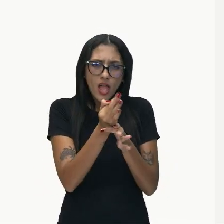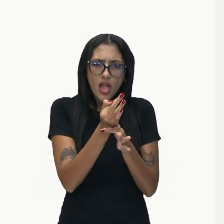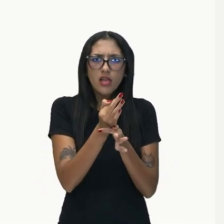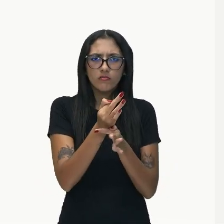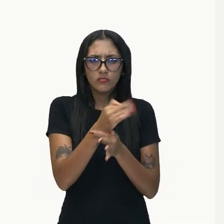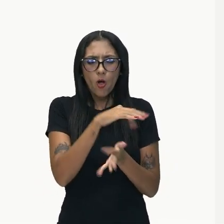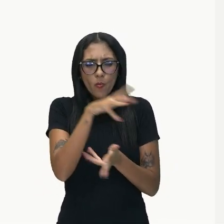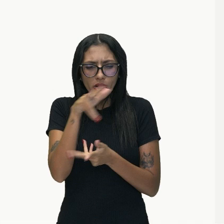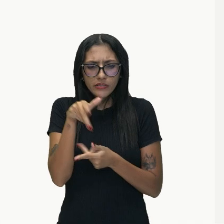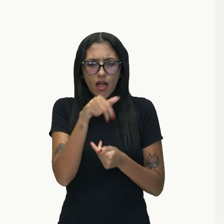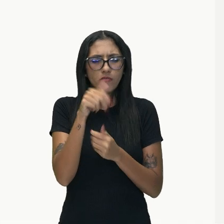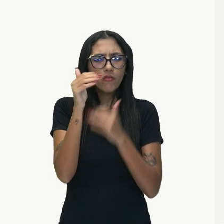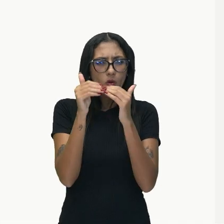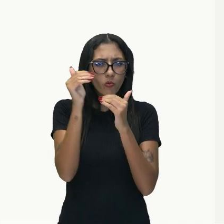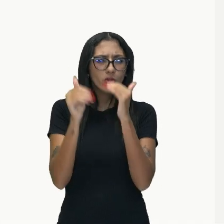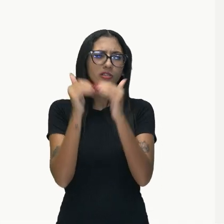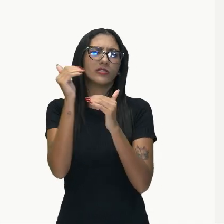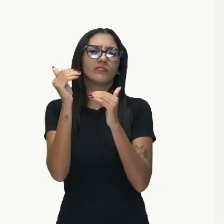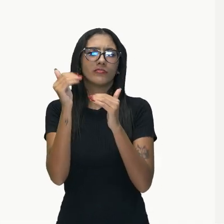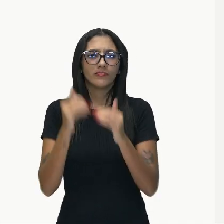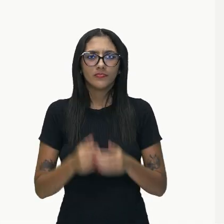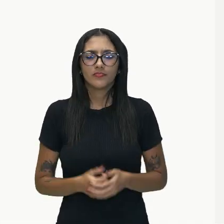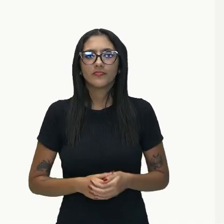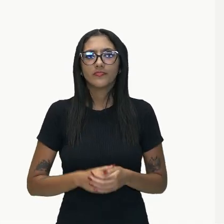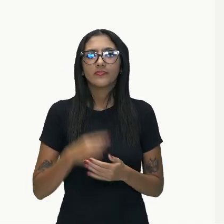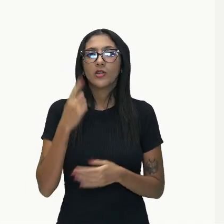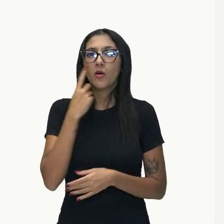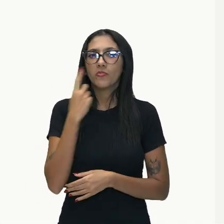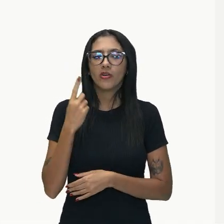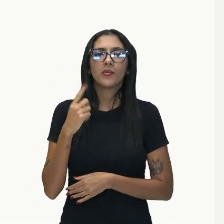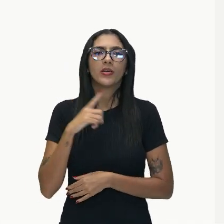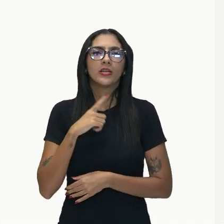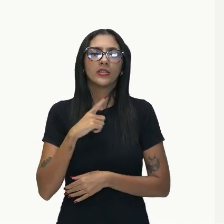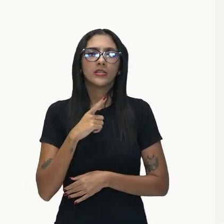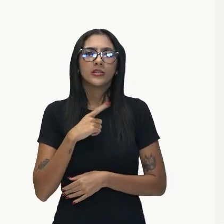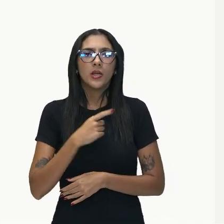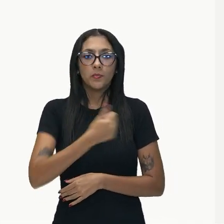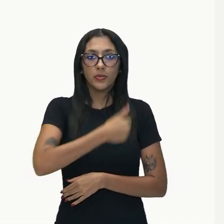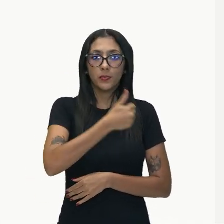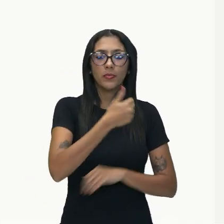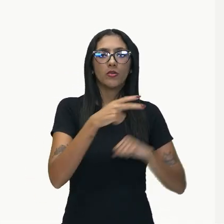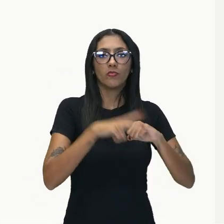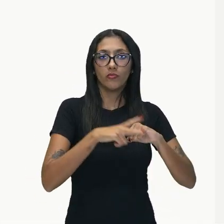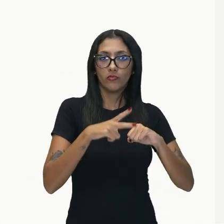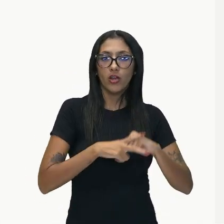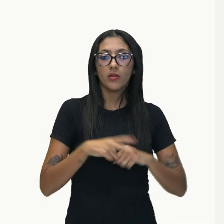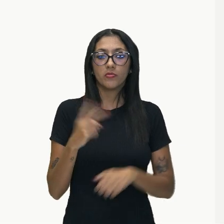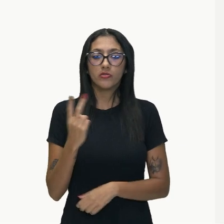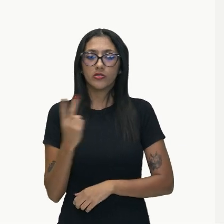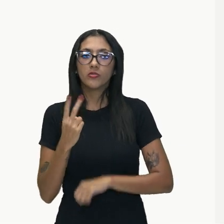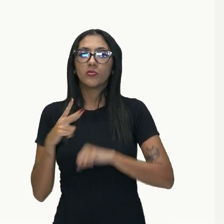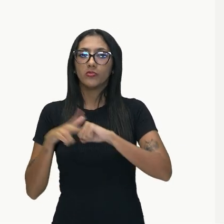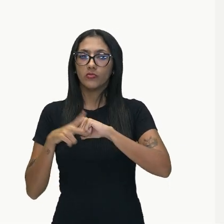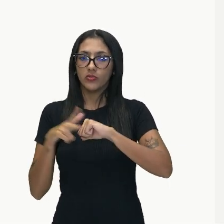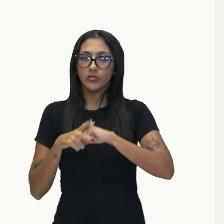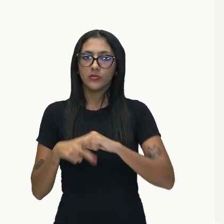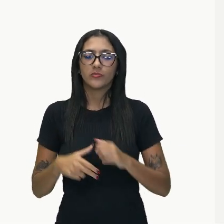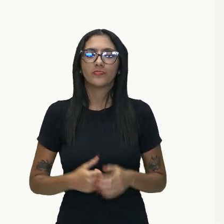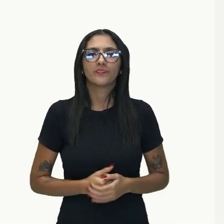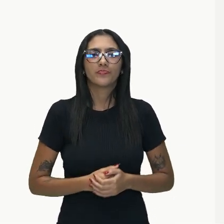período composto por duas orações, temos o verbo ter e o verbo evoluir, certo? Temos e evoluirá.